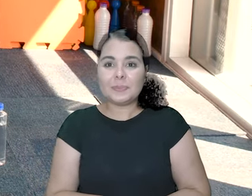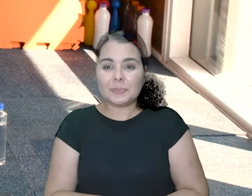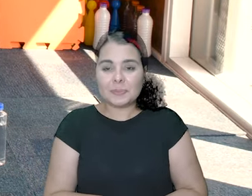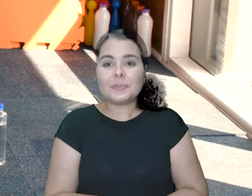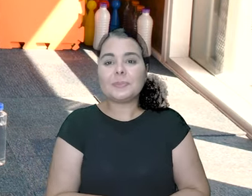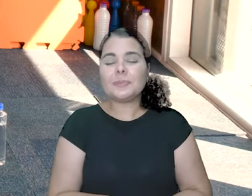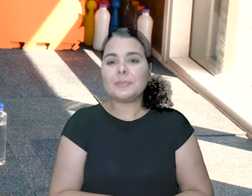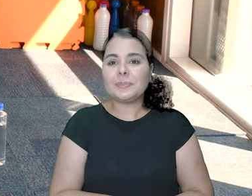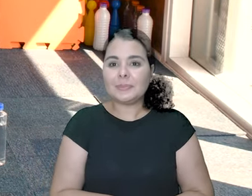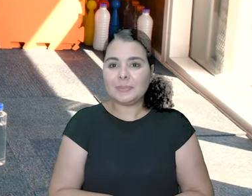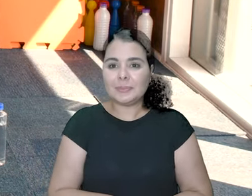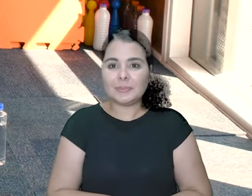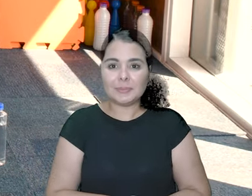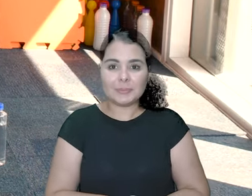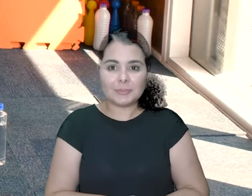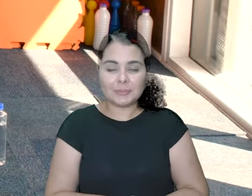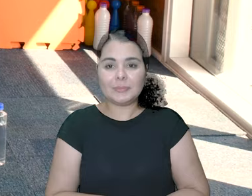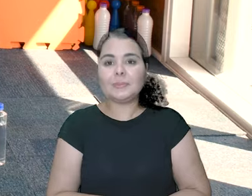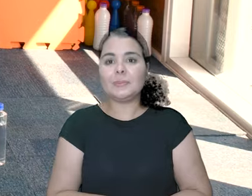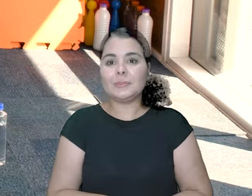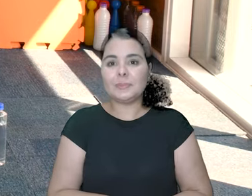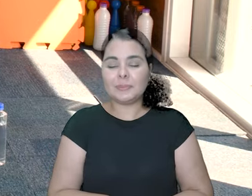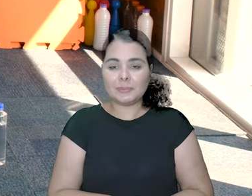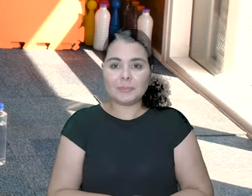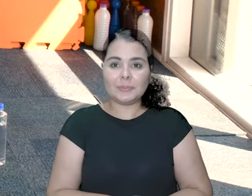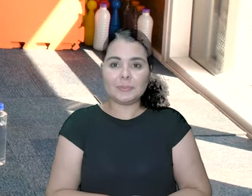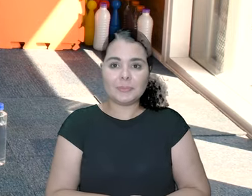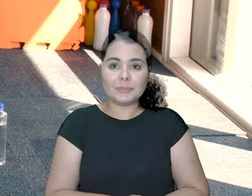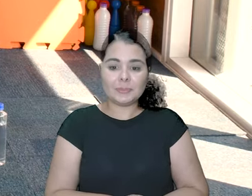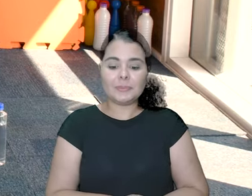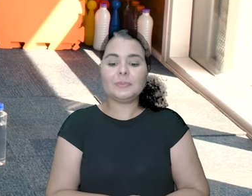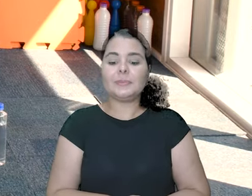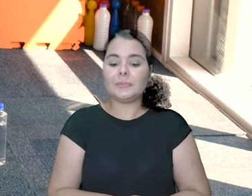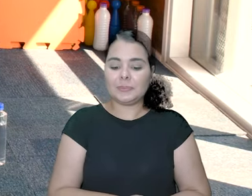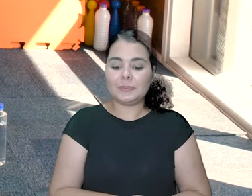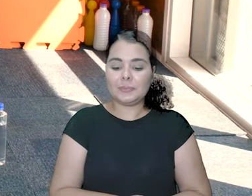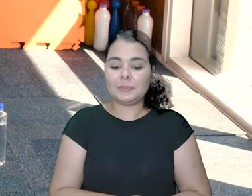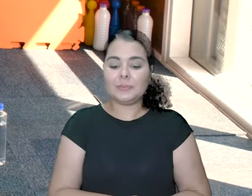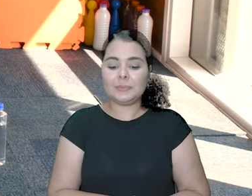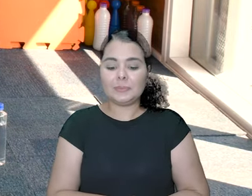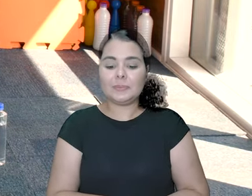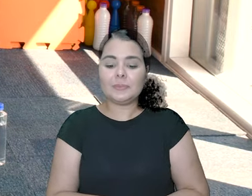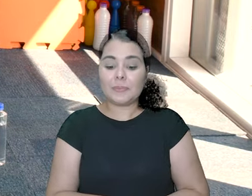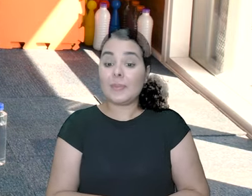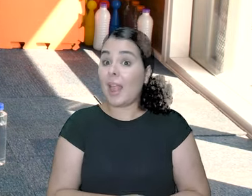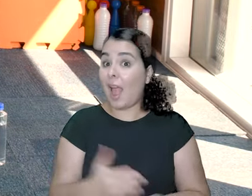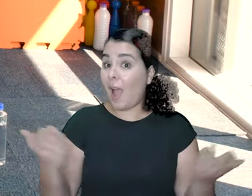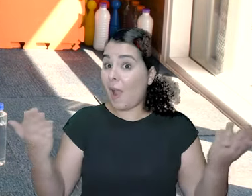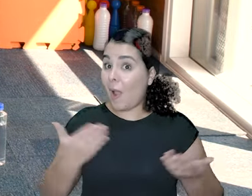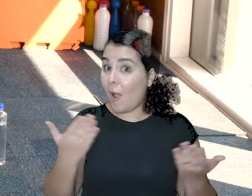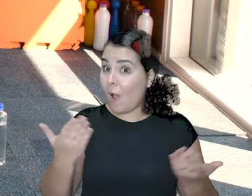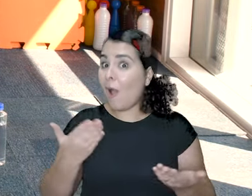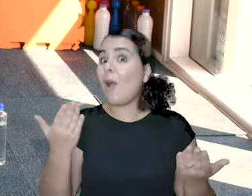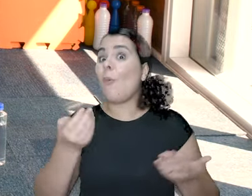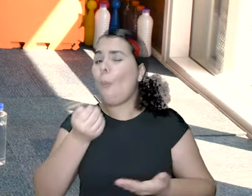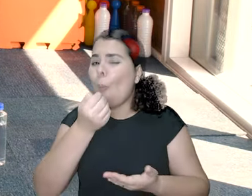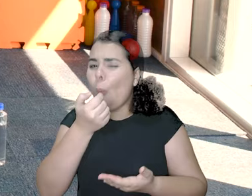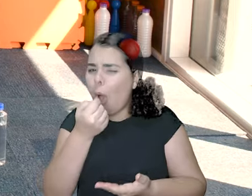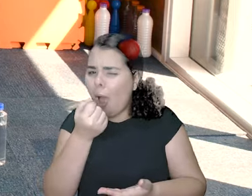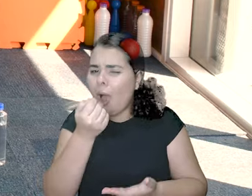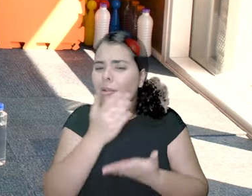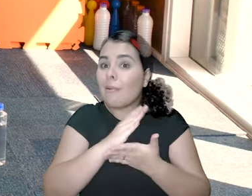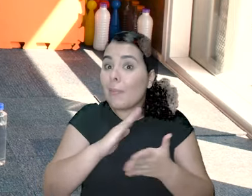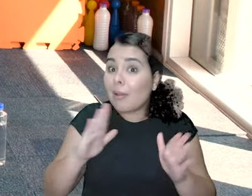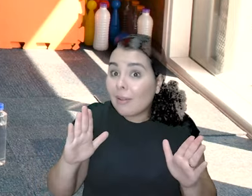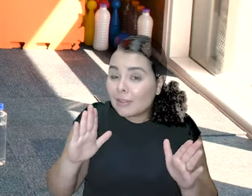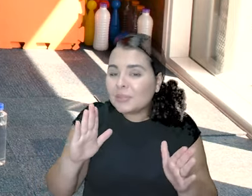Bora! Bora! Bora! Comigo. Próximo